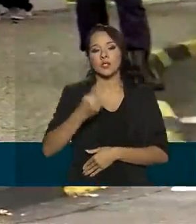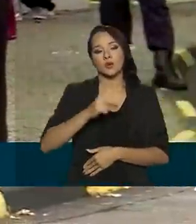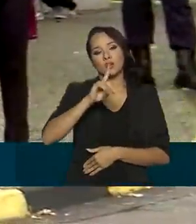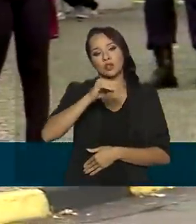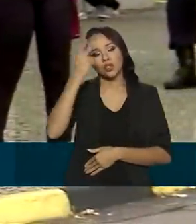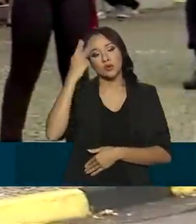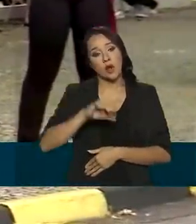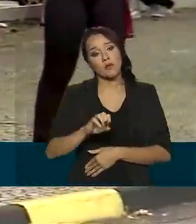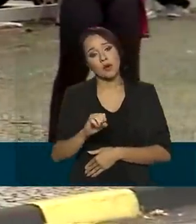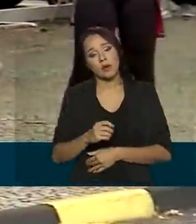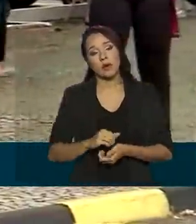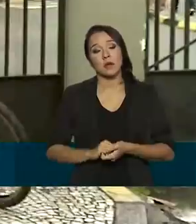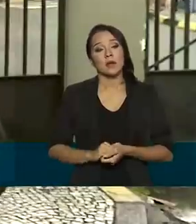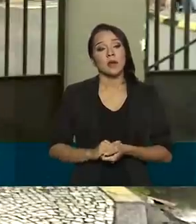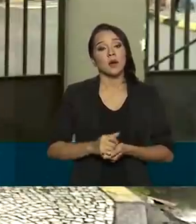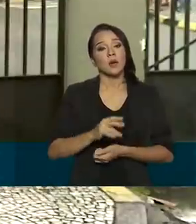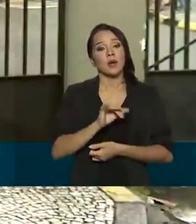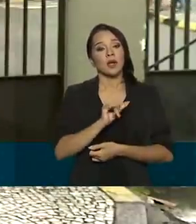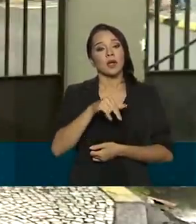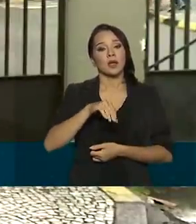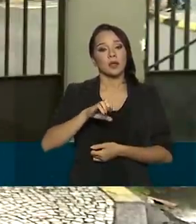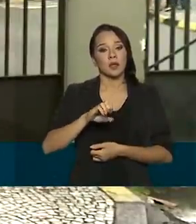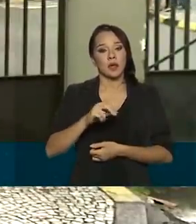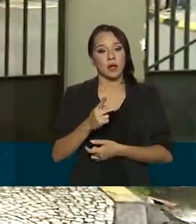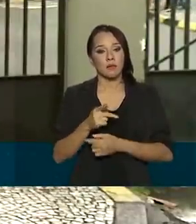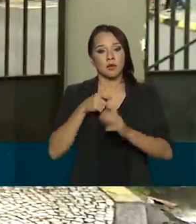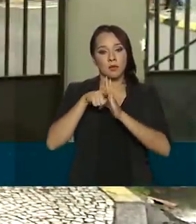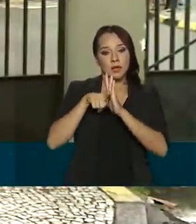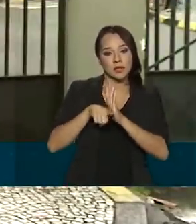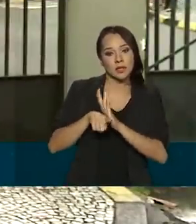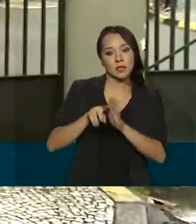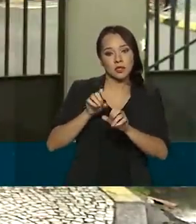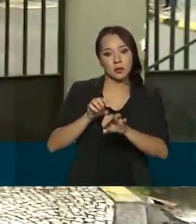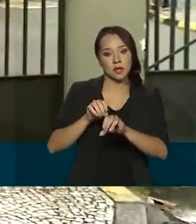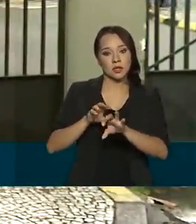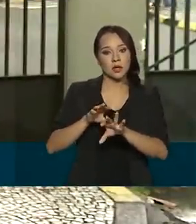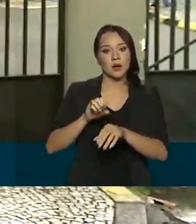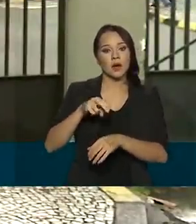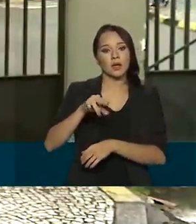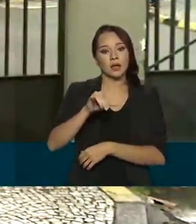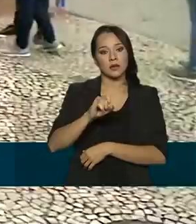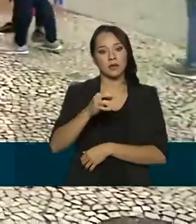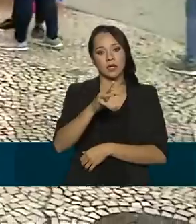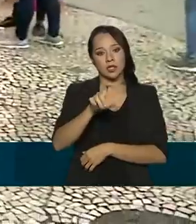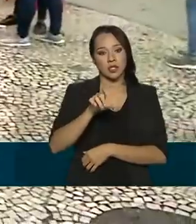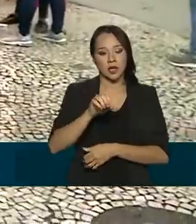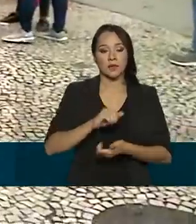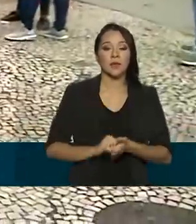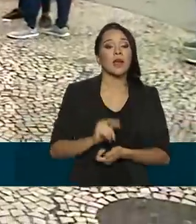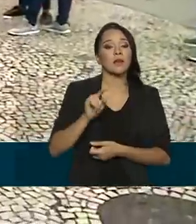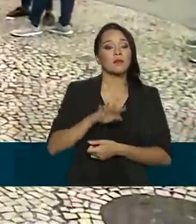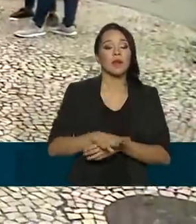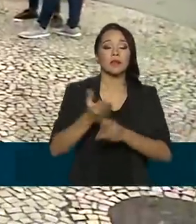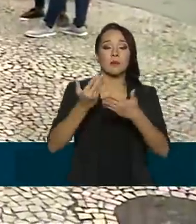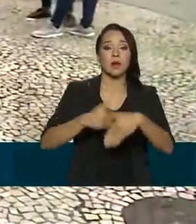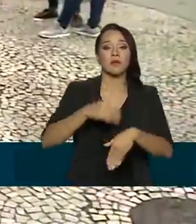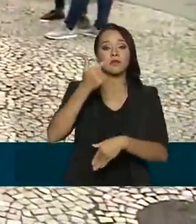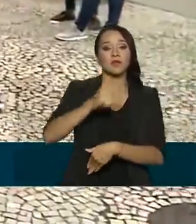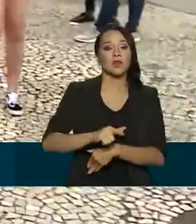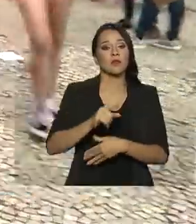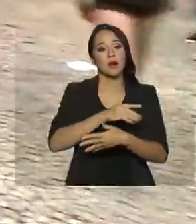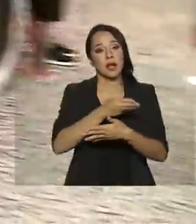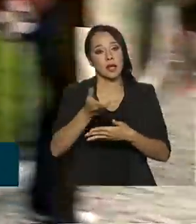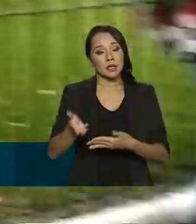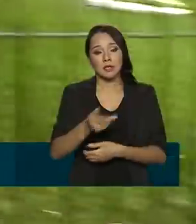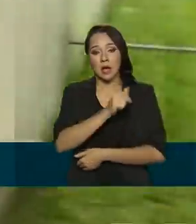dois dias de prova. O Instituto Nacional de Estudos e Pesquisas Educacionais, Anísio Teixeira, o INEP, vai reaplicar o Enem para esses